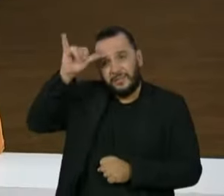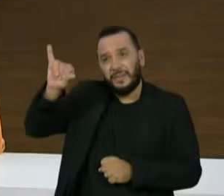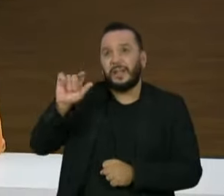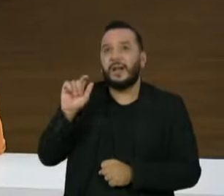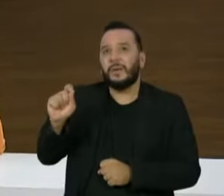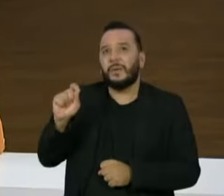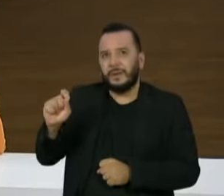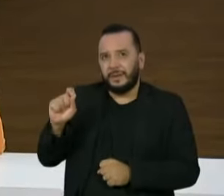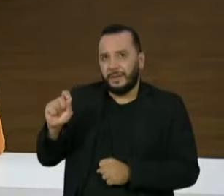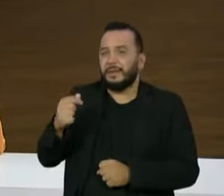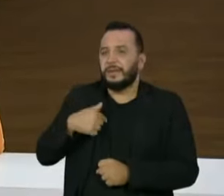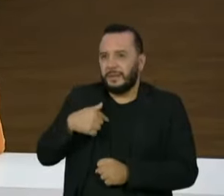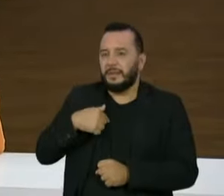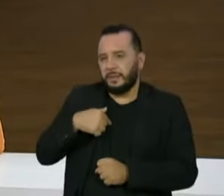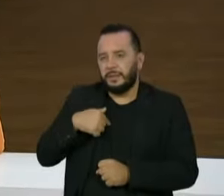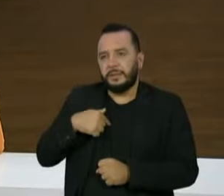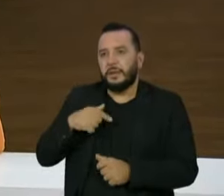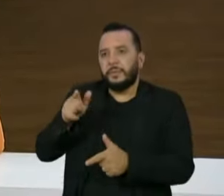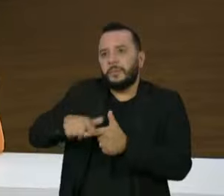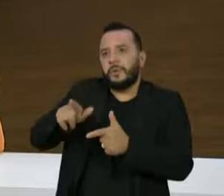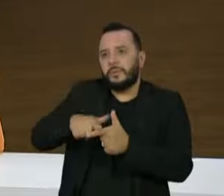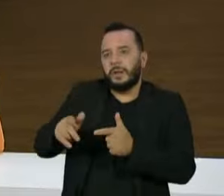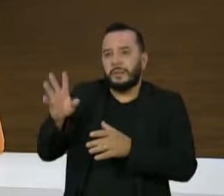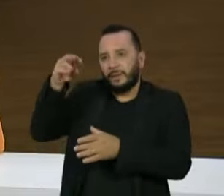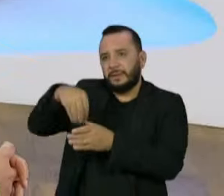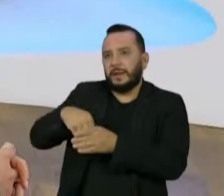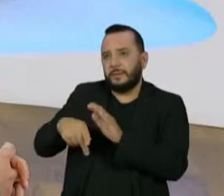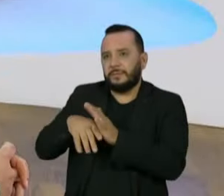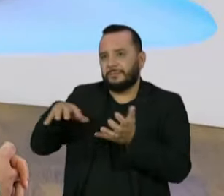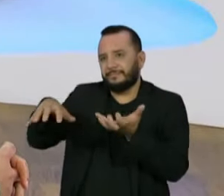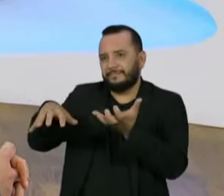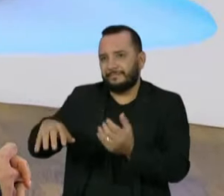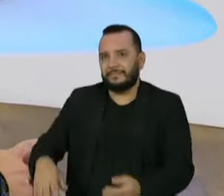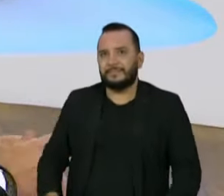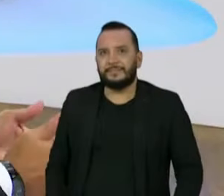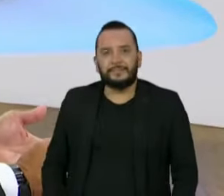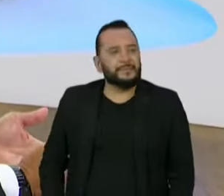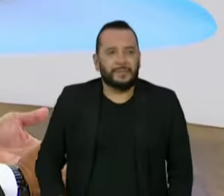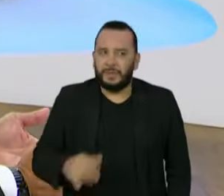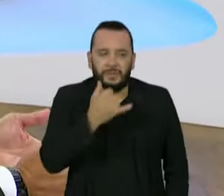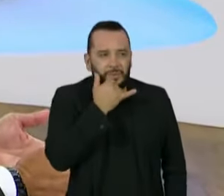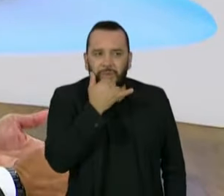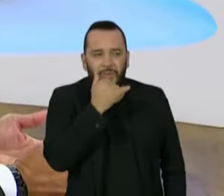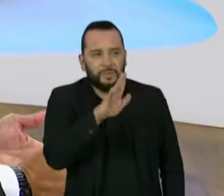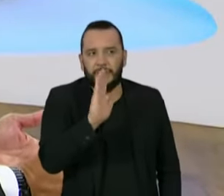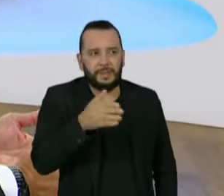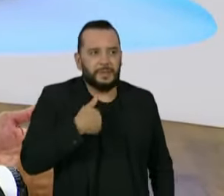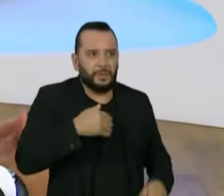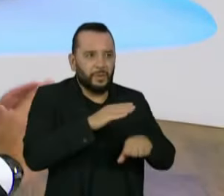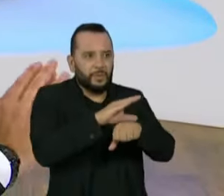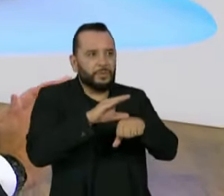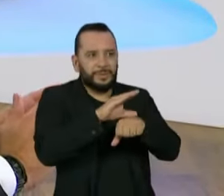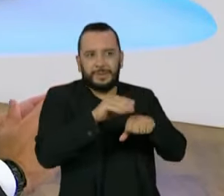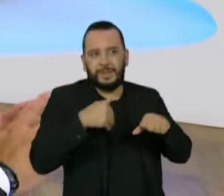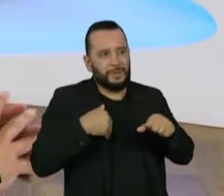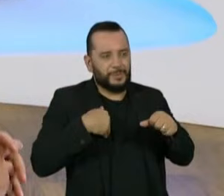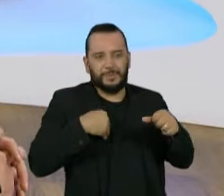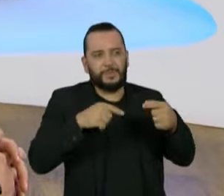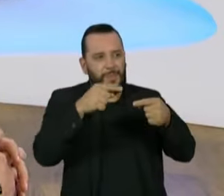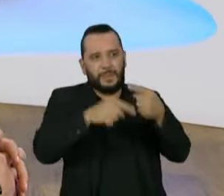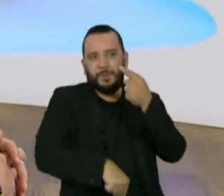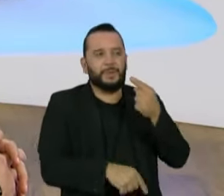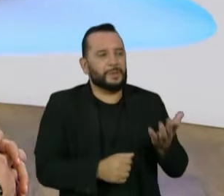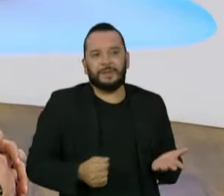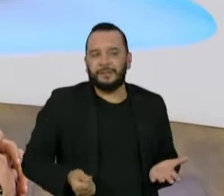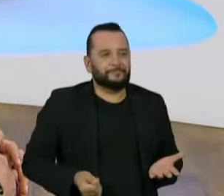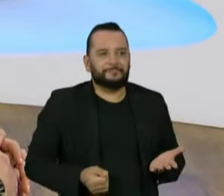dizem, a distorção dos papéis dentro do Parlamento? Não. Primeiro, ela é absolutamente inconstitucional. Ela gera uma distinção que a Constituição